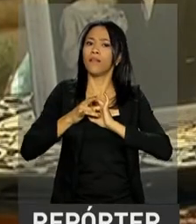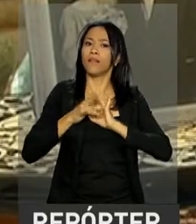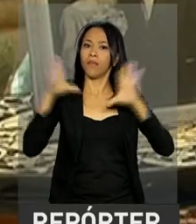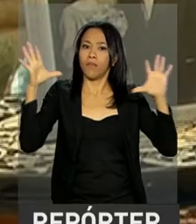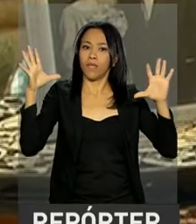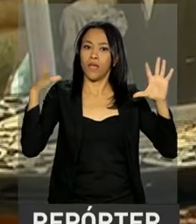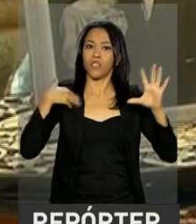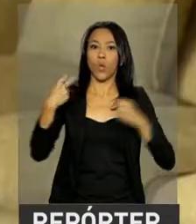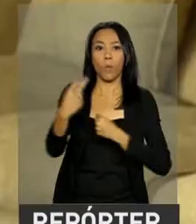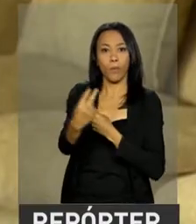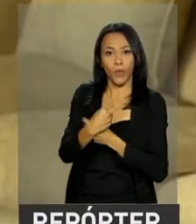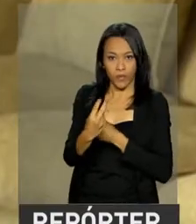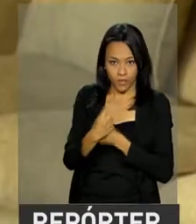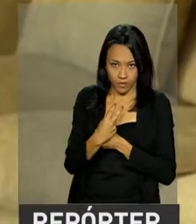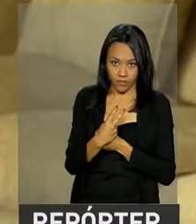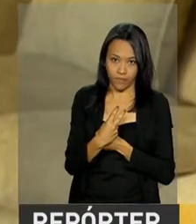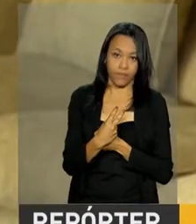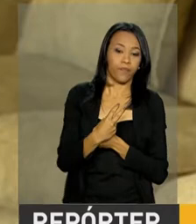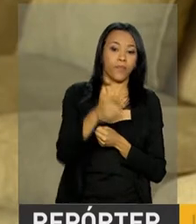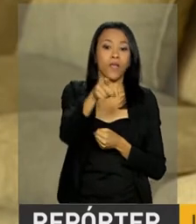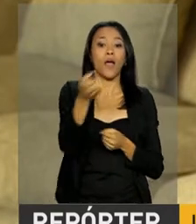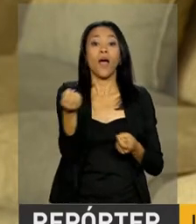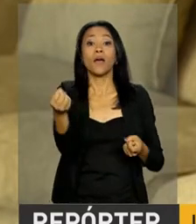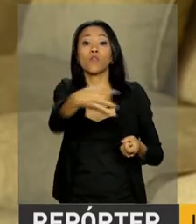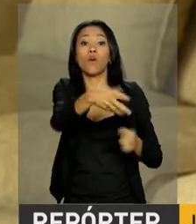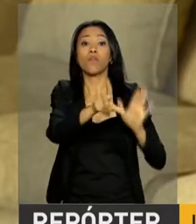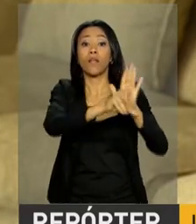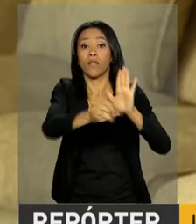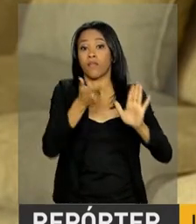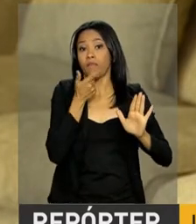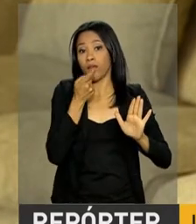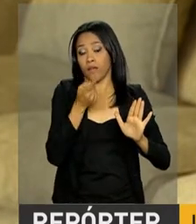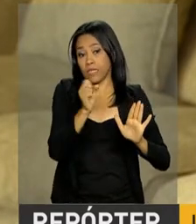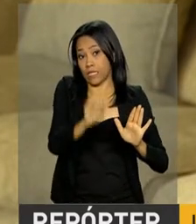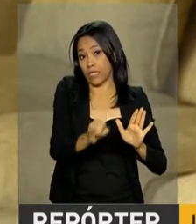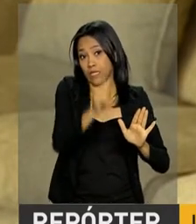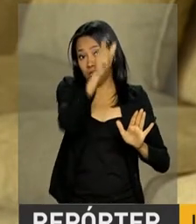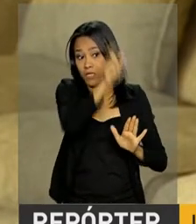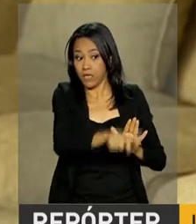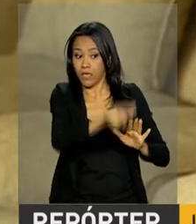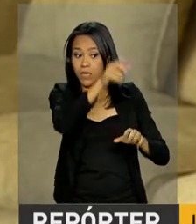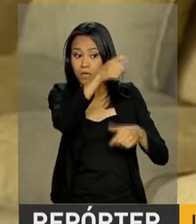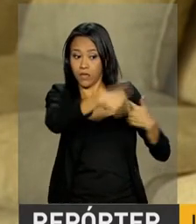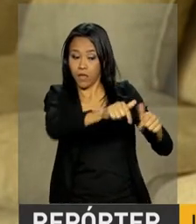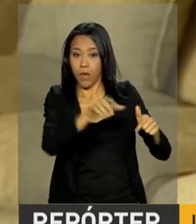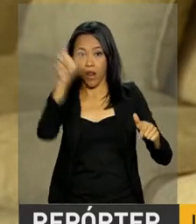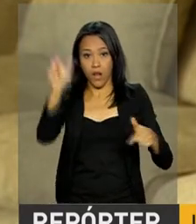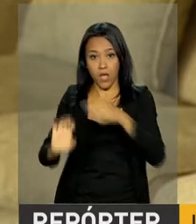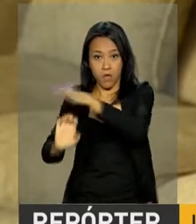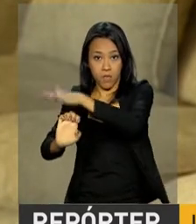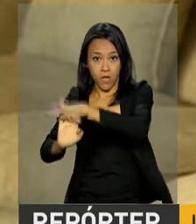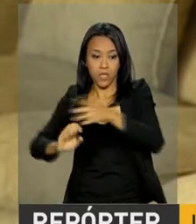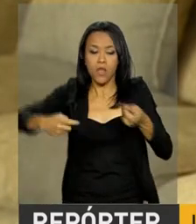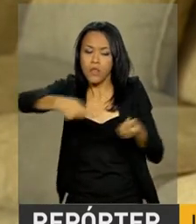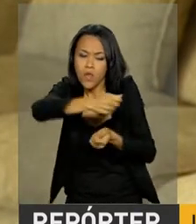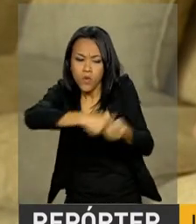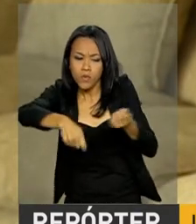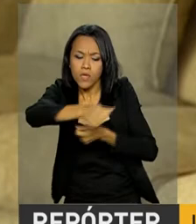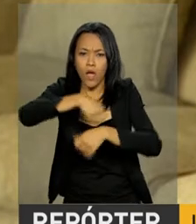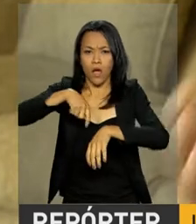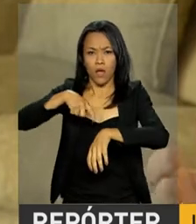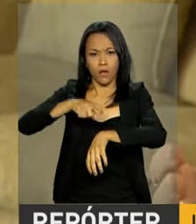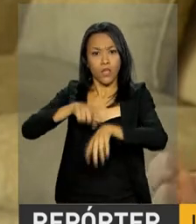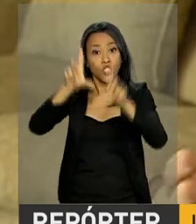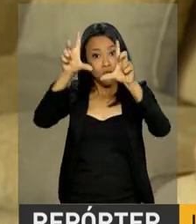com proteção. A nova legislação diz o seguinte, se o empregado e o empregador quiser negociar e encurtar o horário de almoço